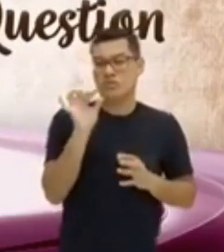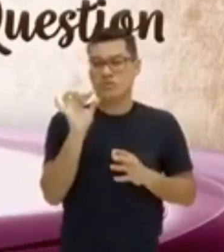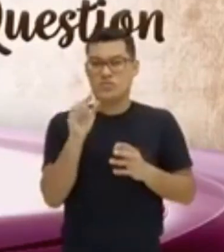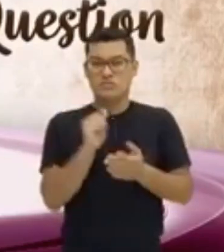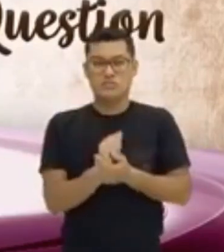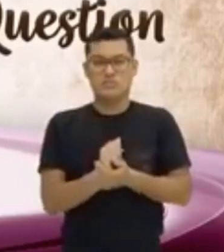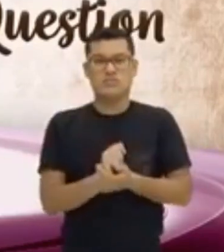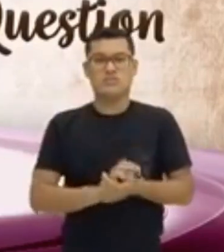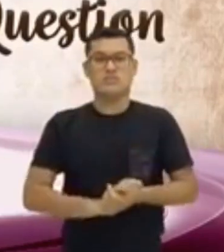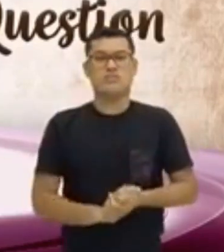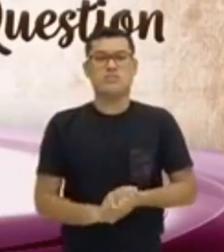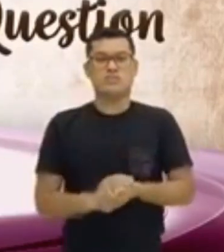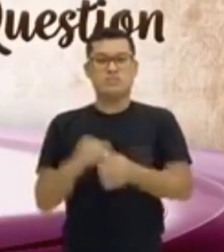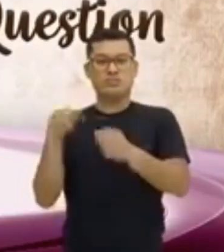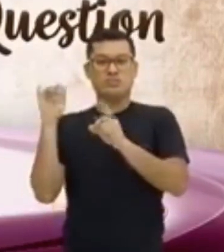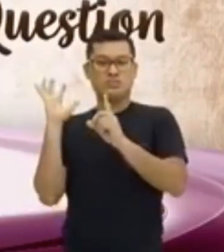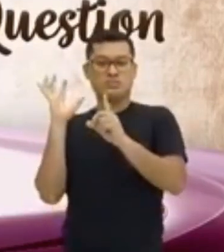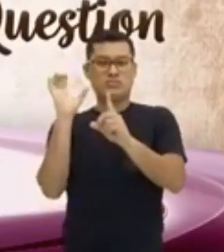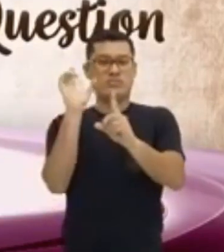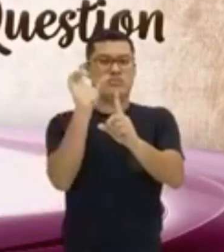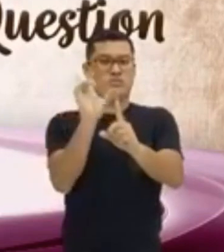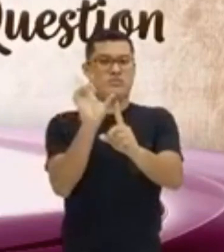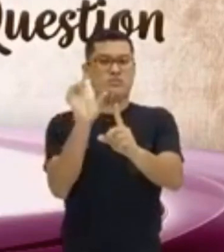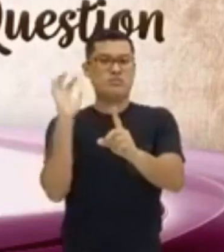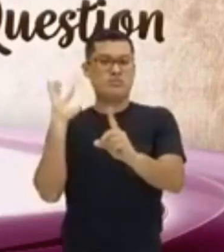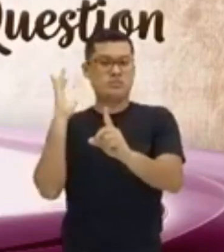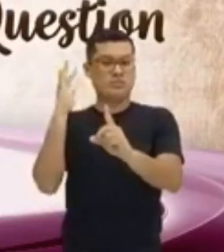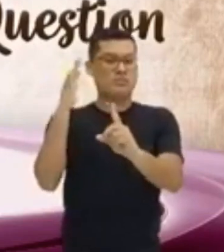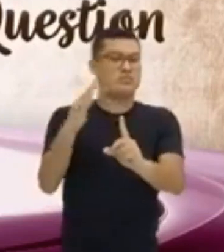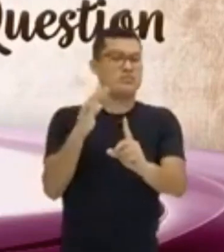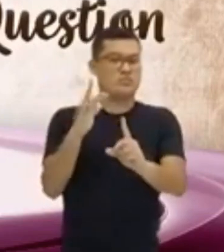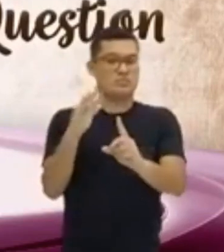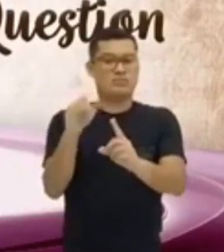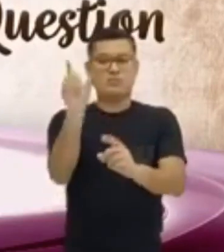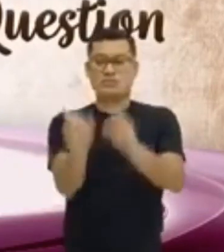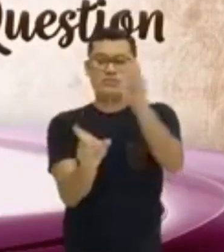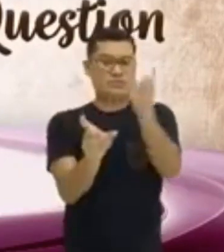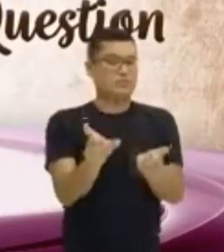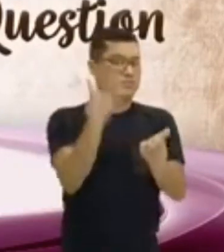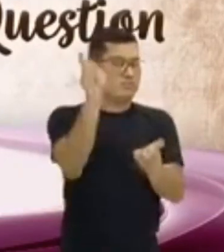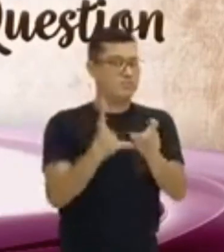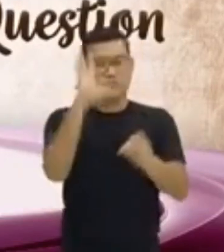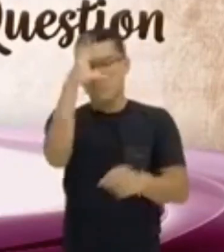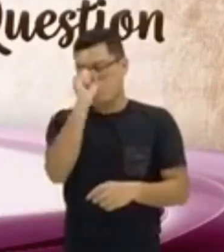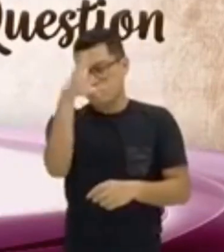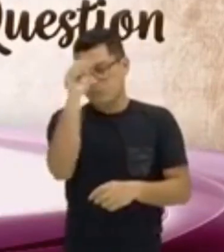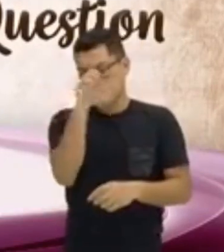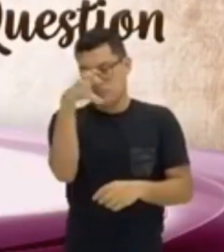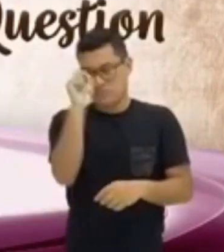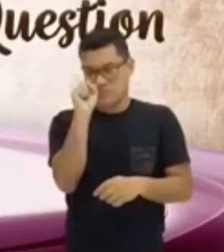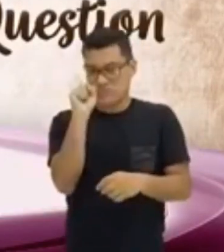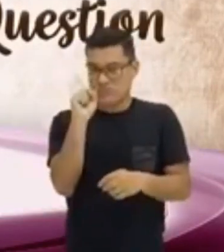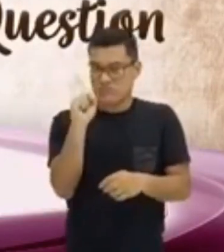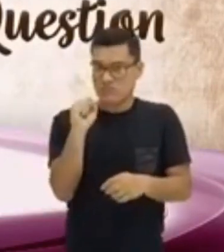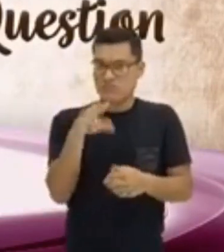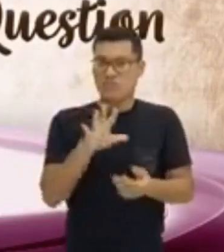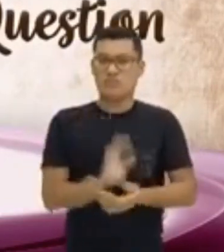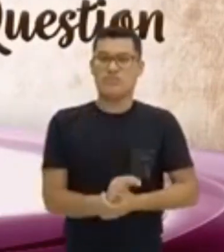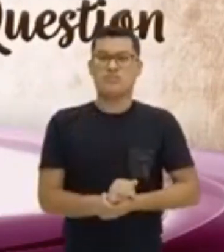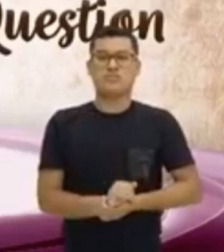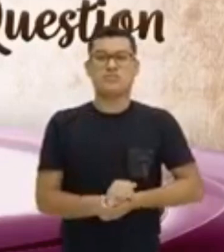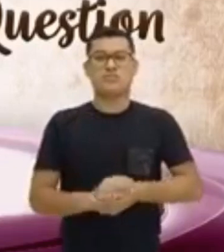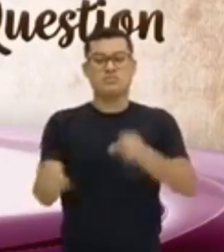biografia. Você vai ver esse gênero textual no dia de hoje. Vai aprender aquele famoso verbo to be,